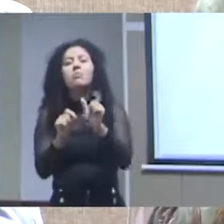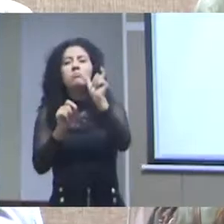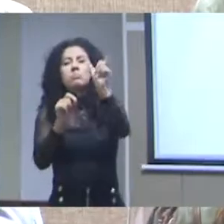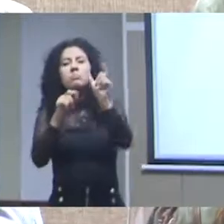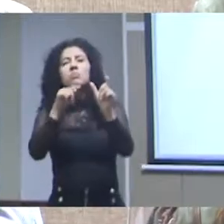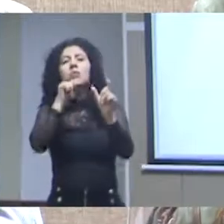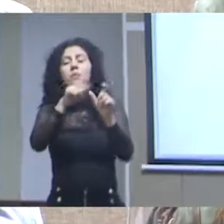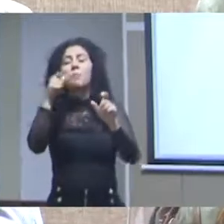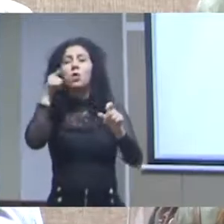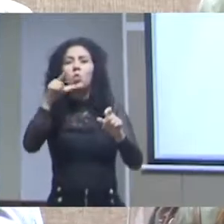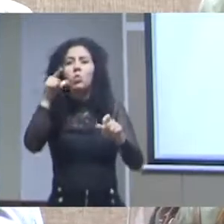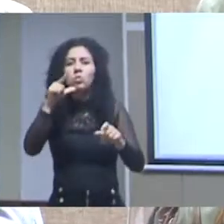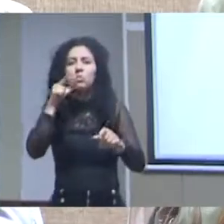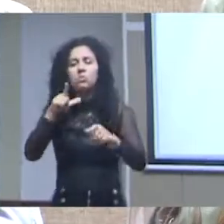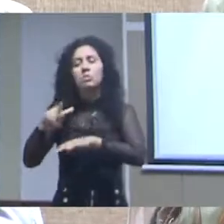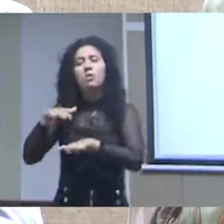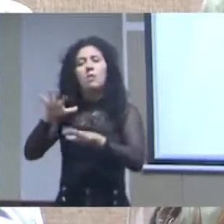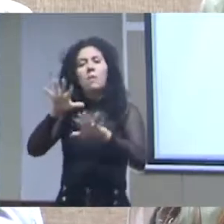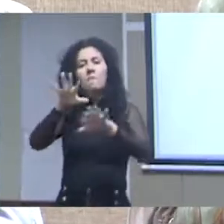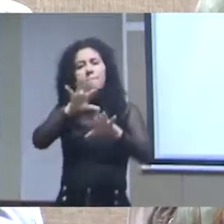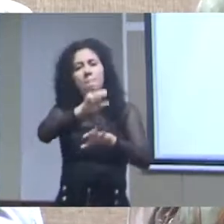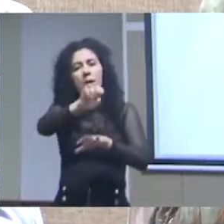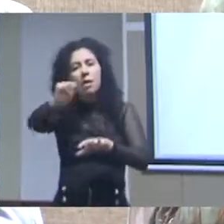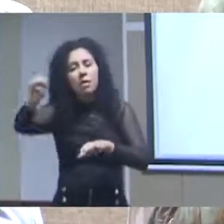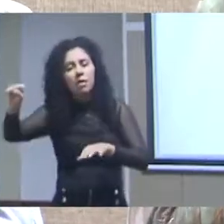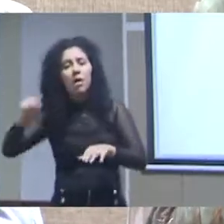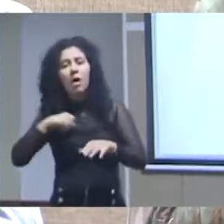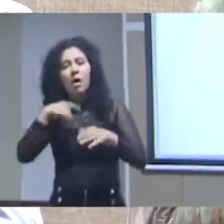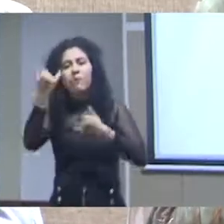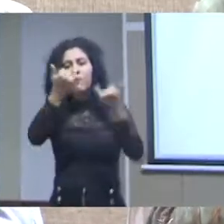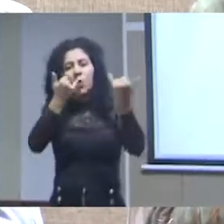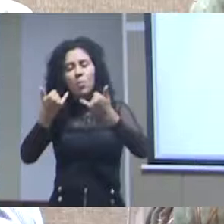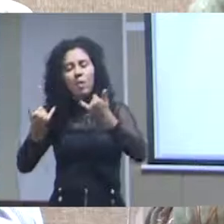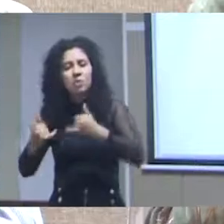começar a indexar recursos de informação de biodiversidade